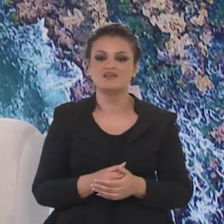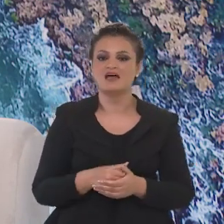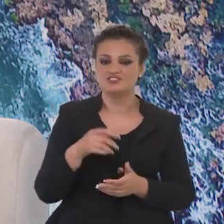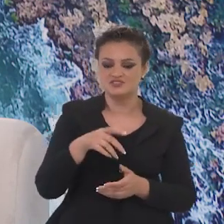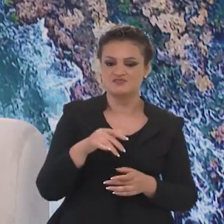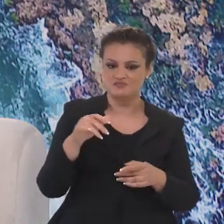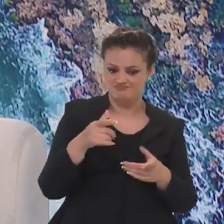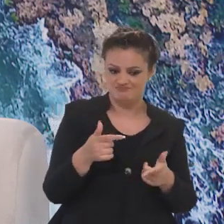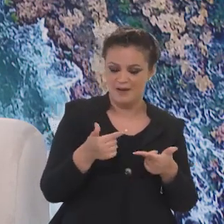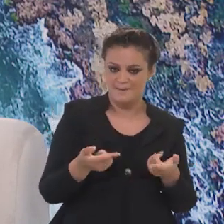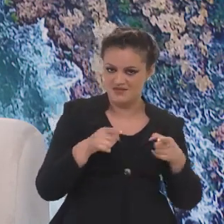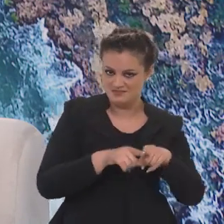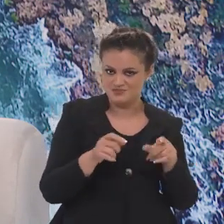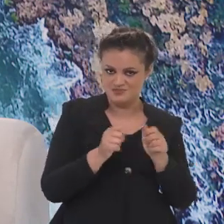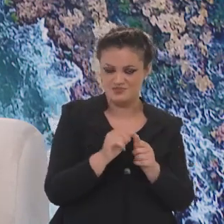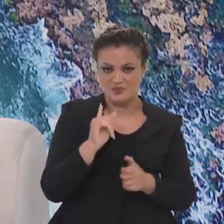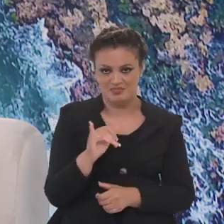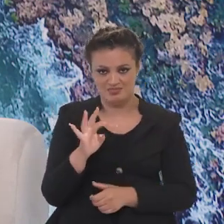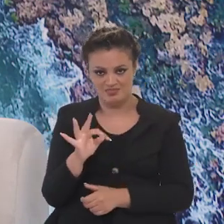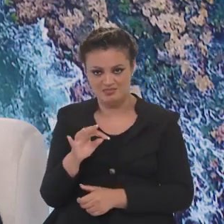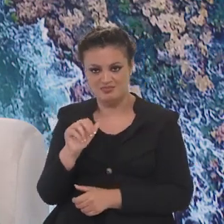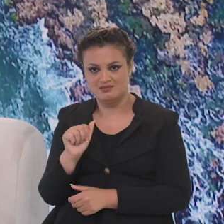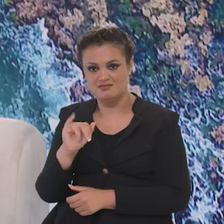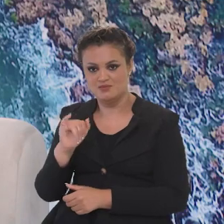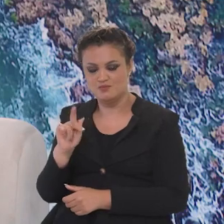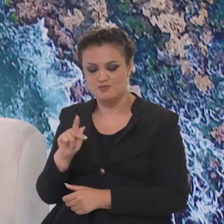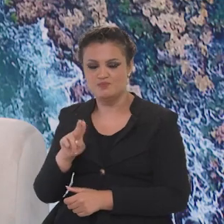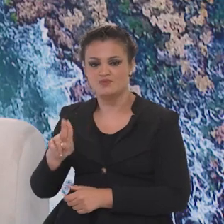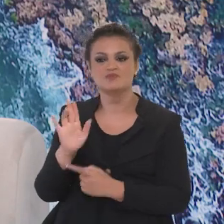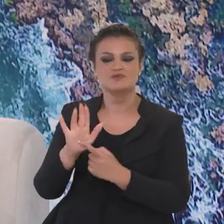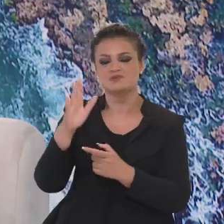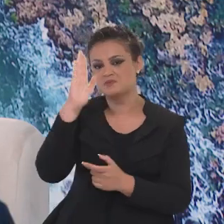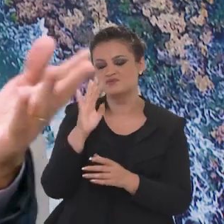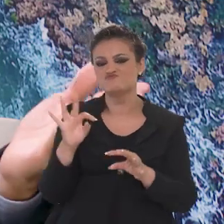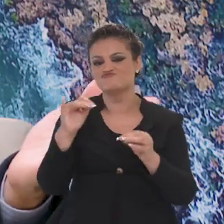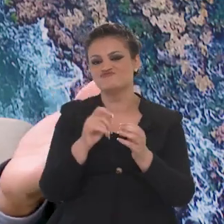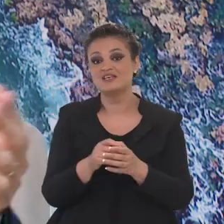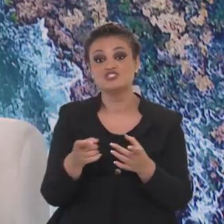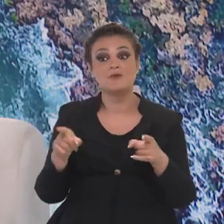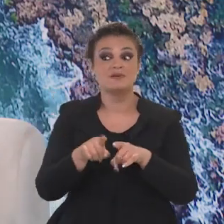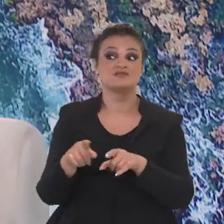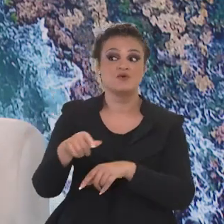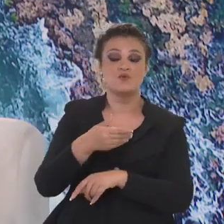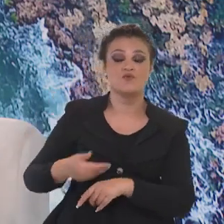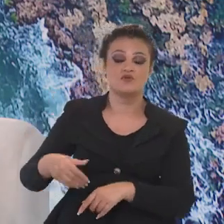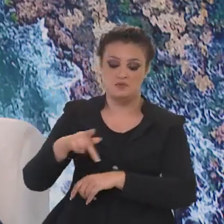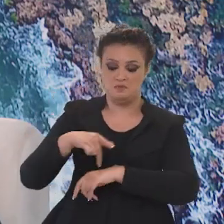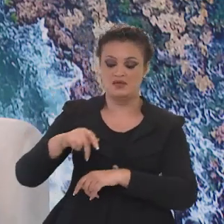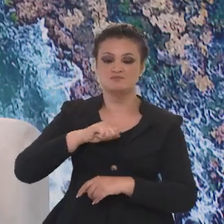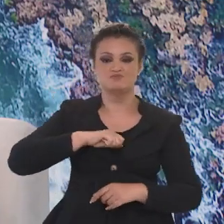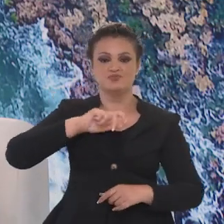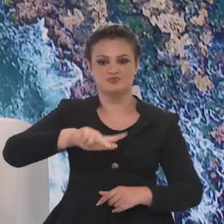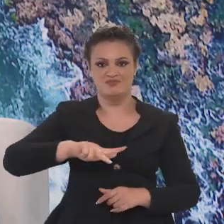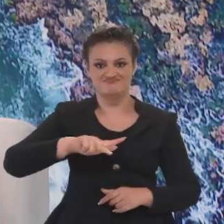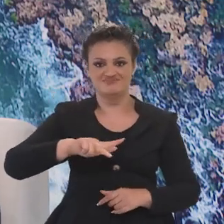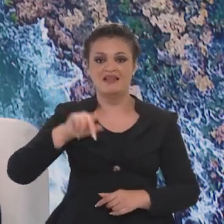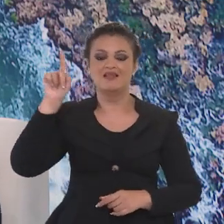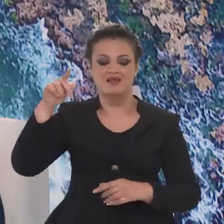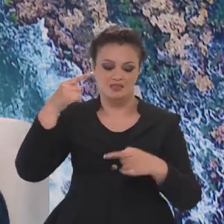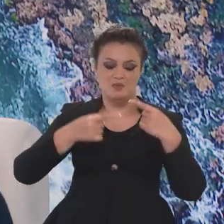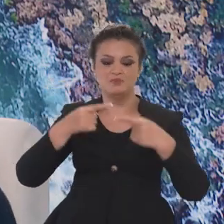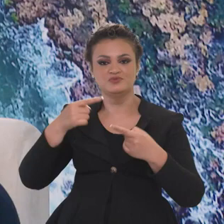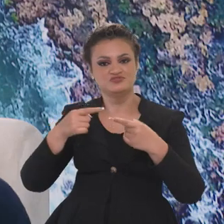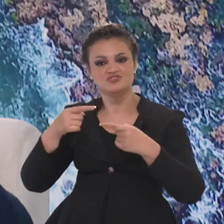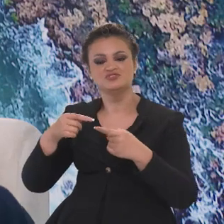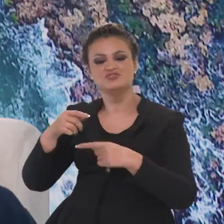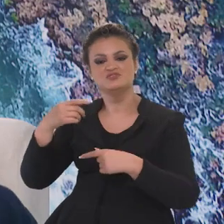isso, primeiro, nessa parceria com o Itaipu, mas a ideia é poder espalhar para o Brasil inteiro. A gente tem uma parceria com o governo português. E Portugal tem uma